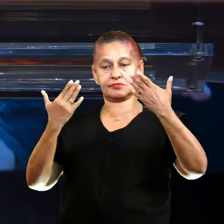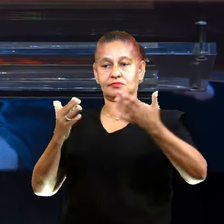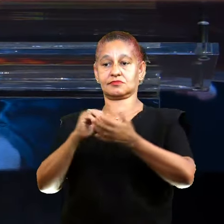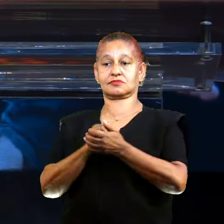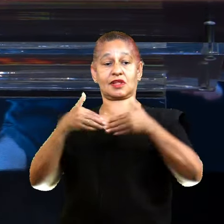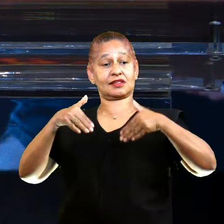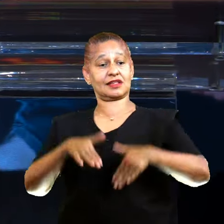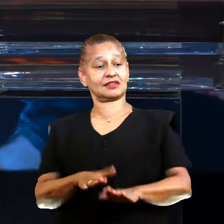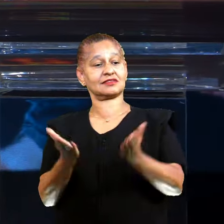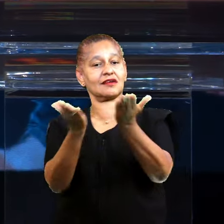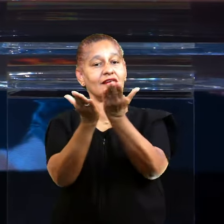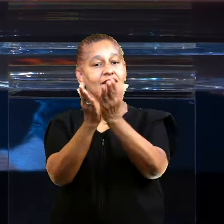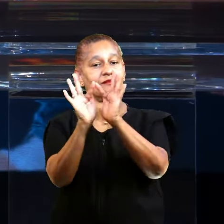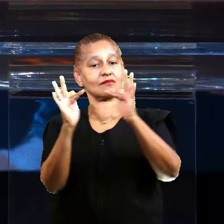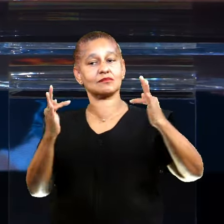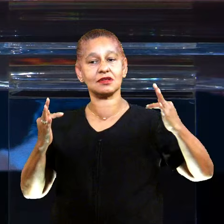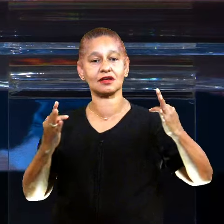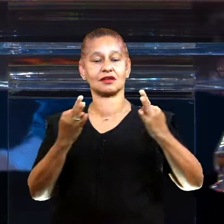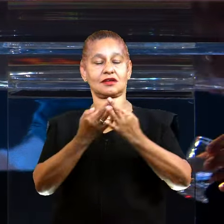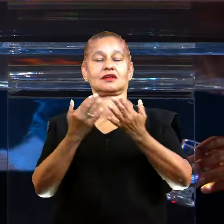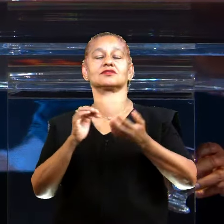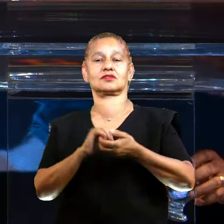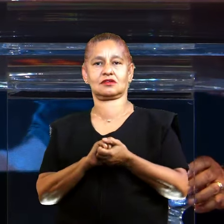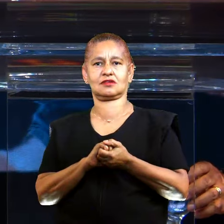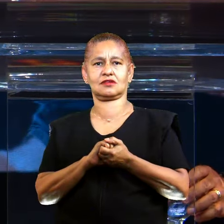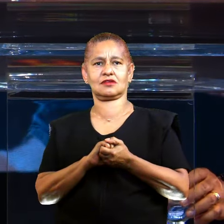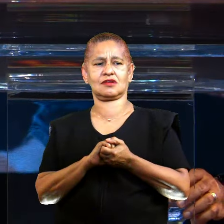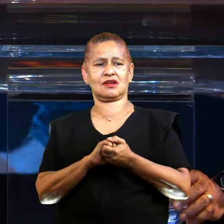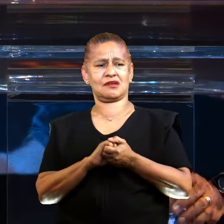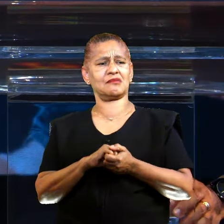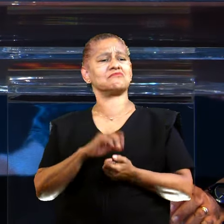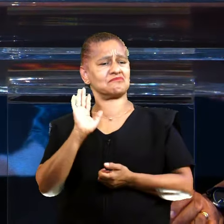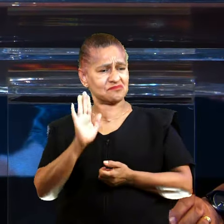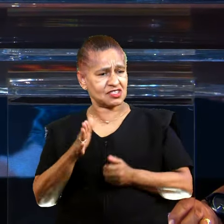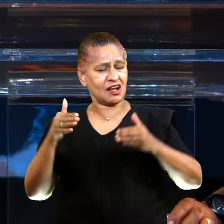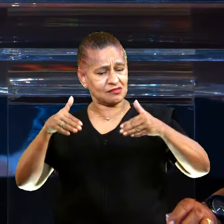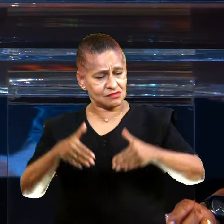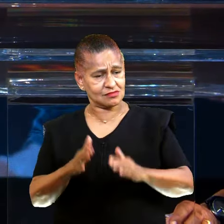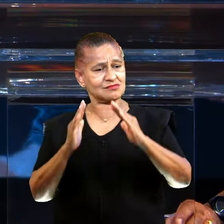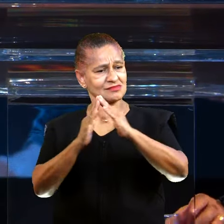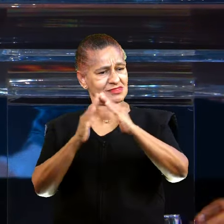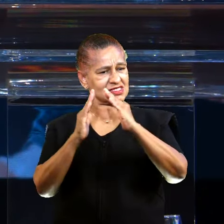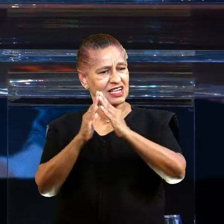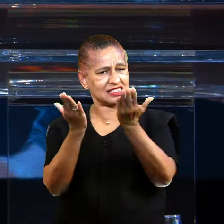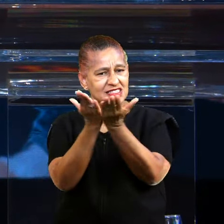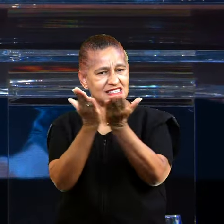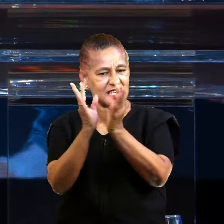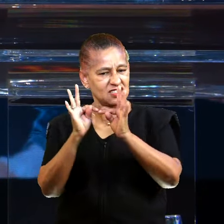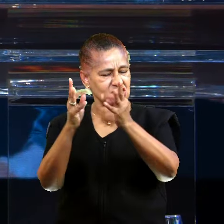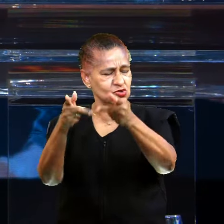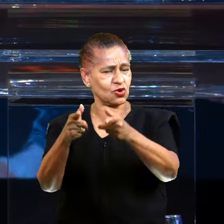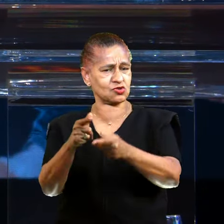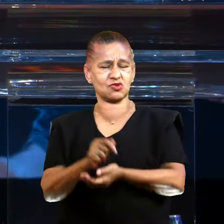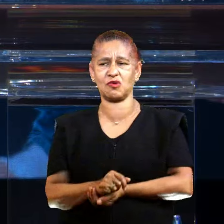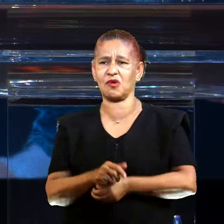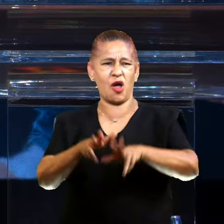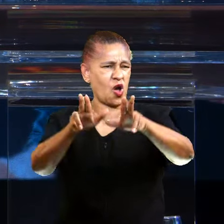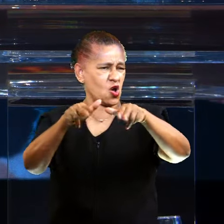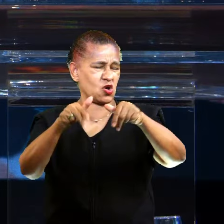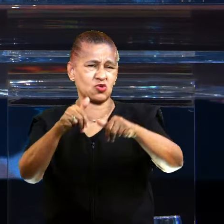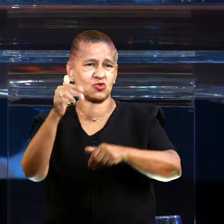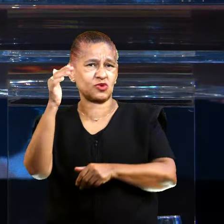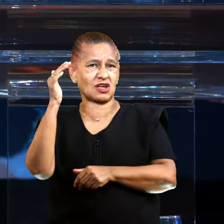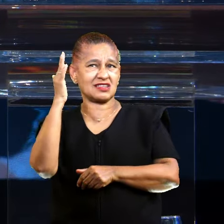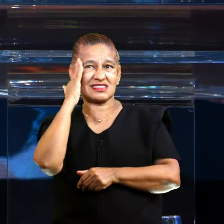Nasci em lar cristão. Mesmo tendo nascido em um lar cristão, eu nunca tive o que, verdadeiramente, todo